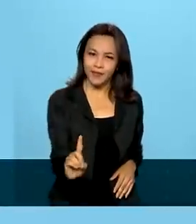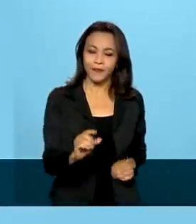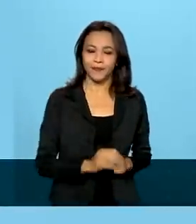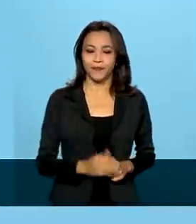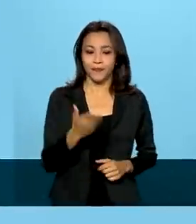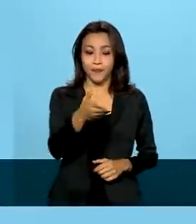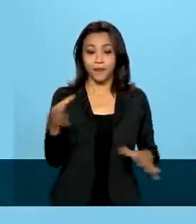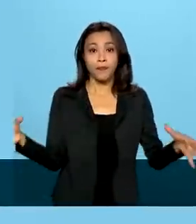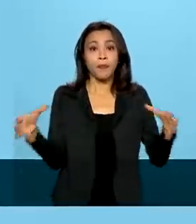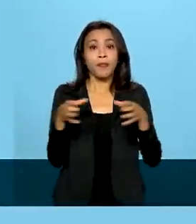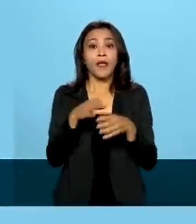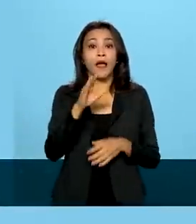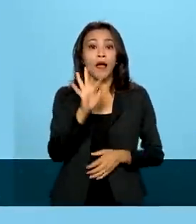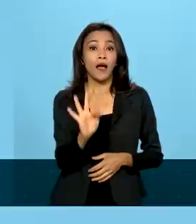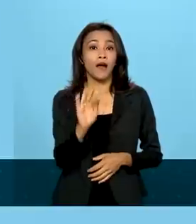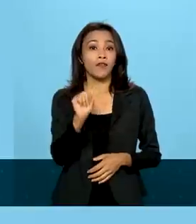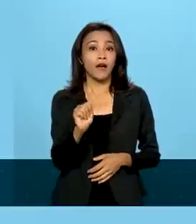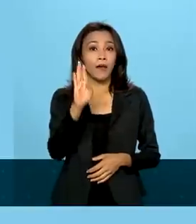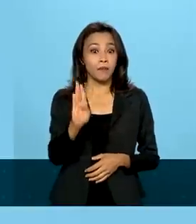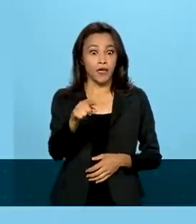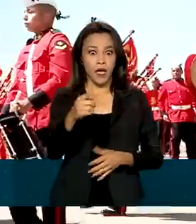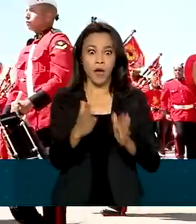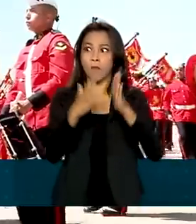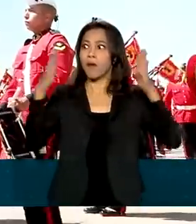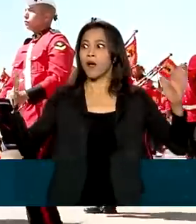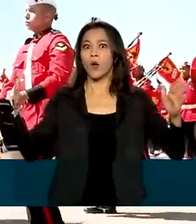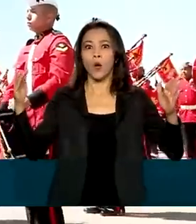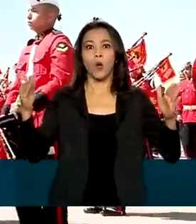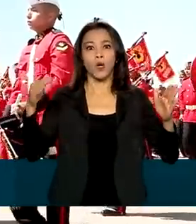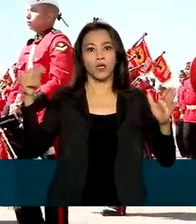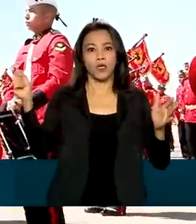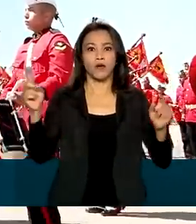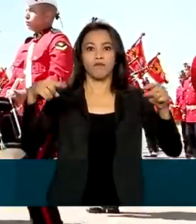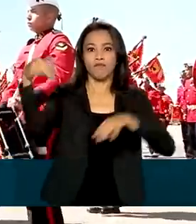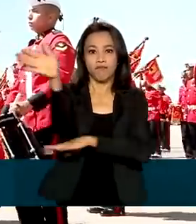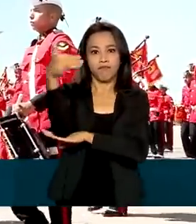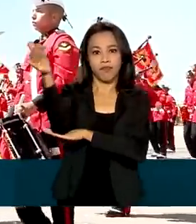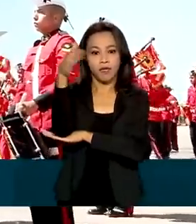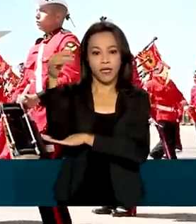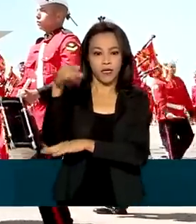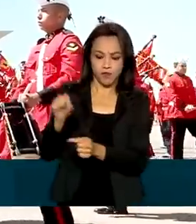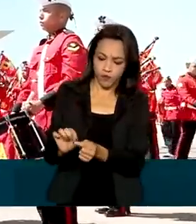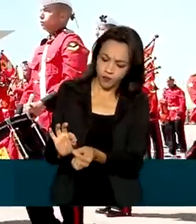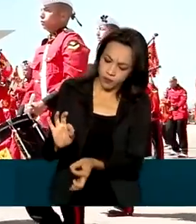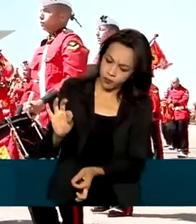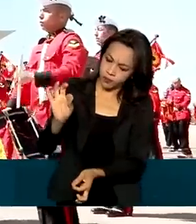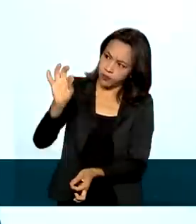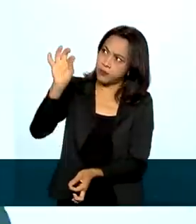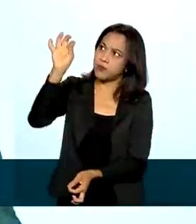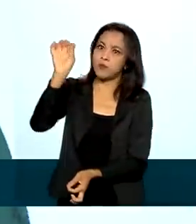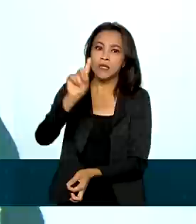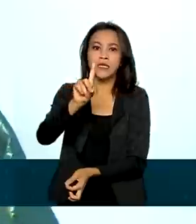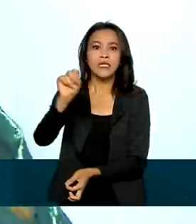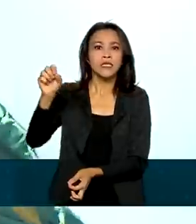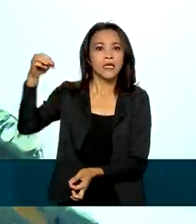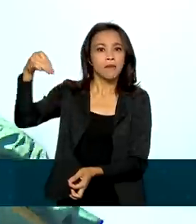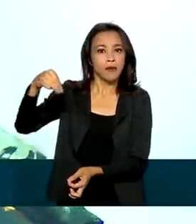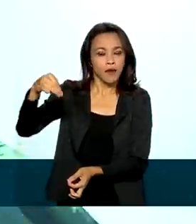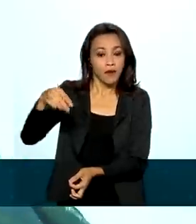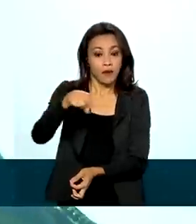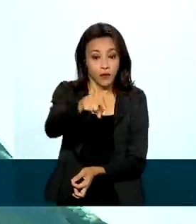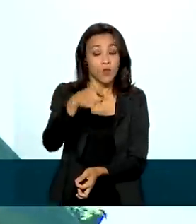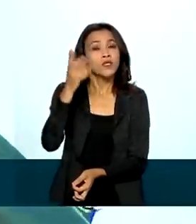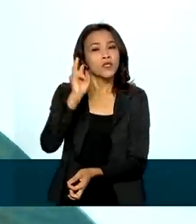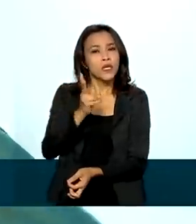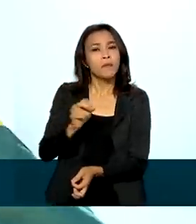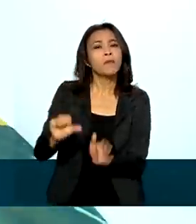Brasileira, Brasília abriga a maior bandeira do Brasil, fixada a 100 metros de altura na Praça dos Três Poderes. Ela é substituída